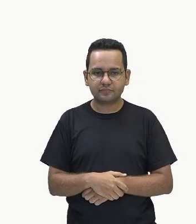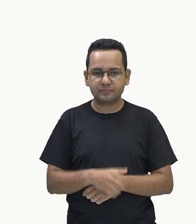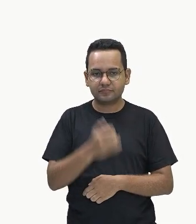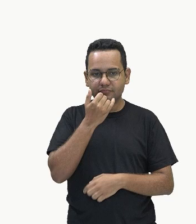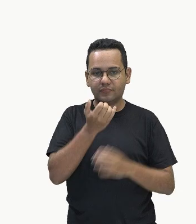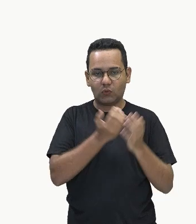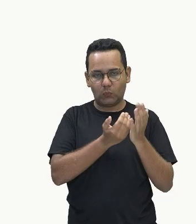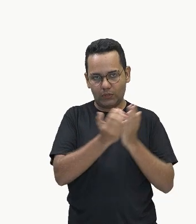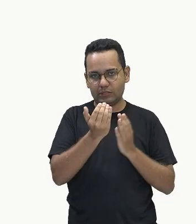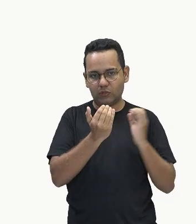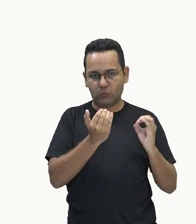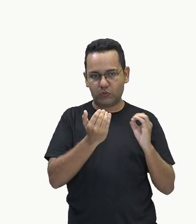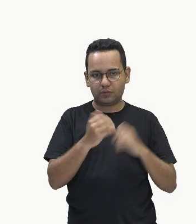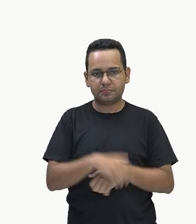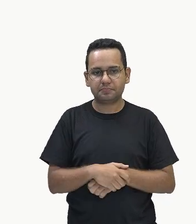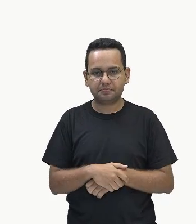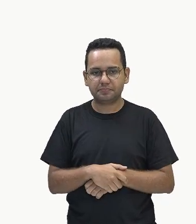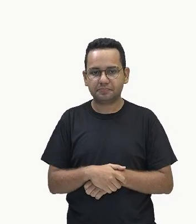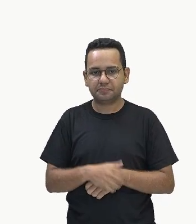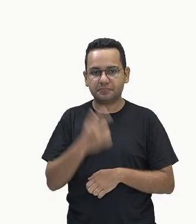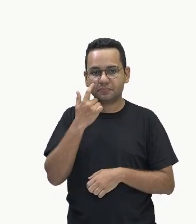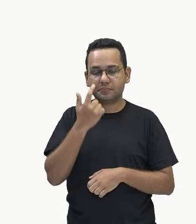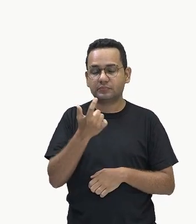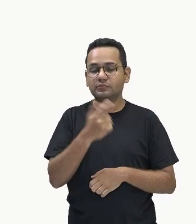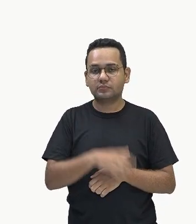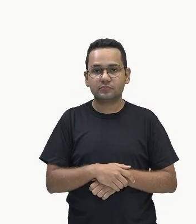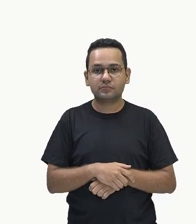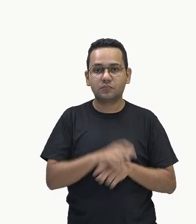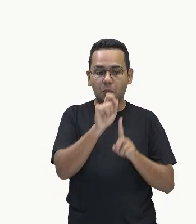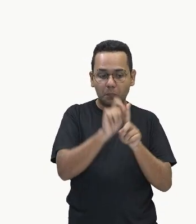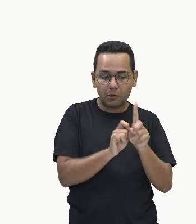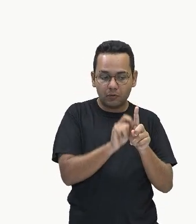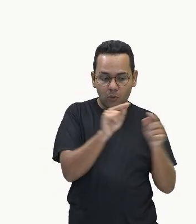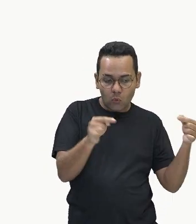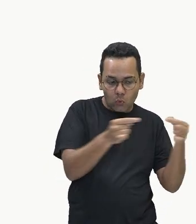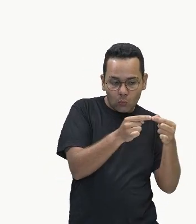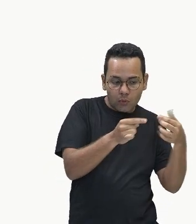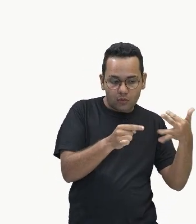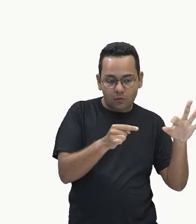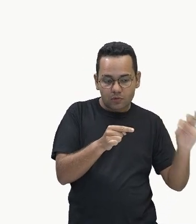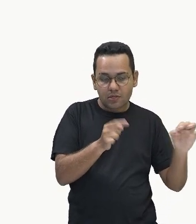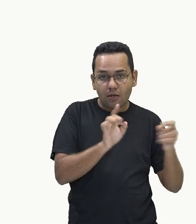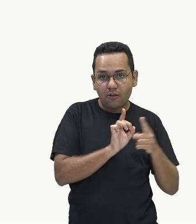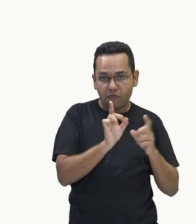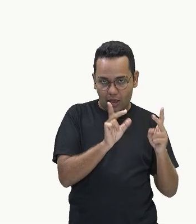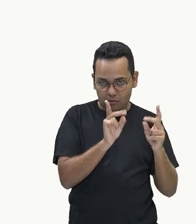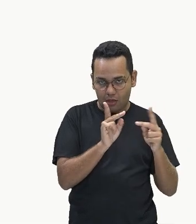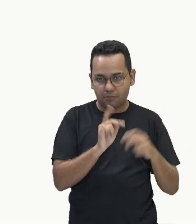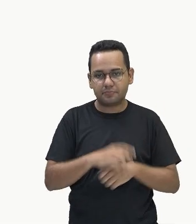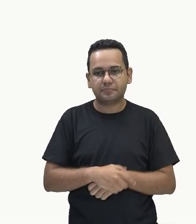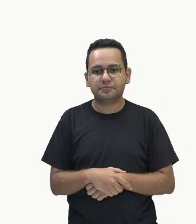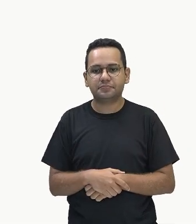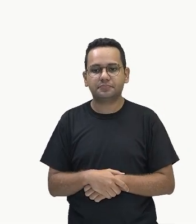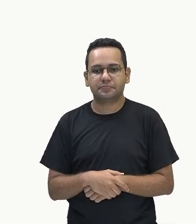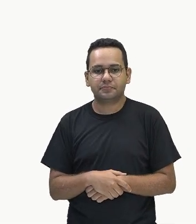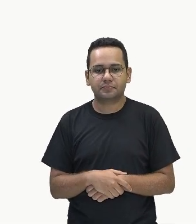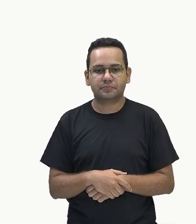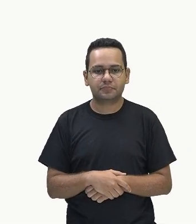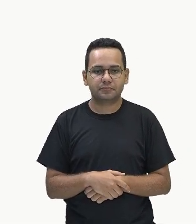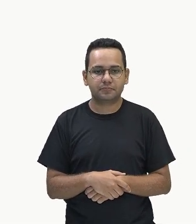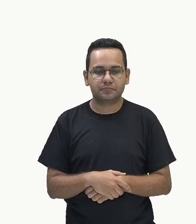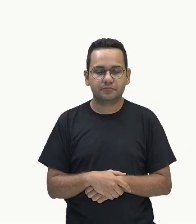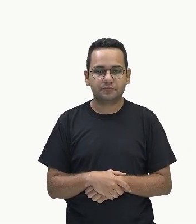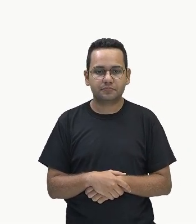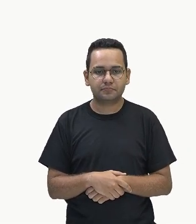Começando do zero, no primeiro mês eu vim de cem. Então, bolinha aqui no primeiro mês, né? Em cima do